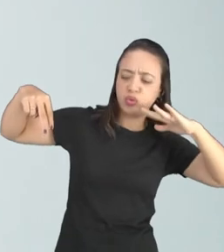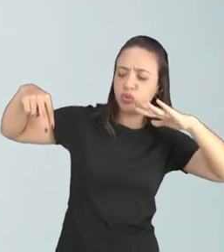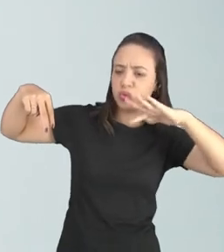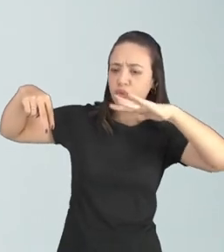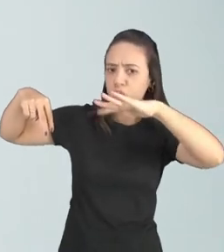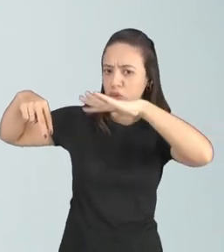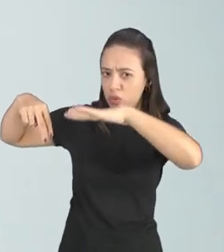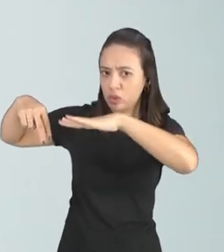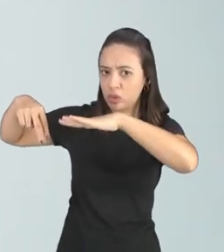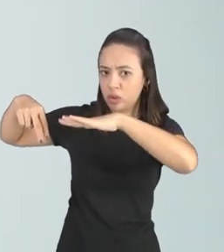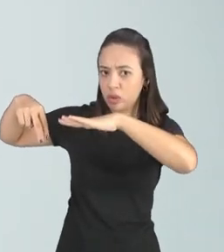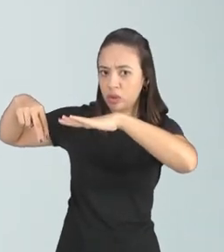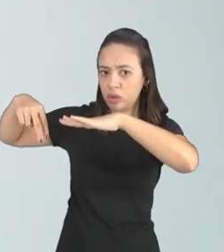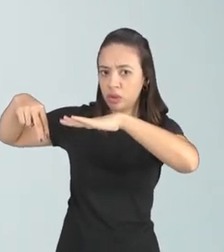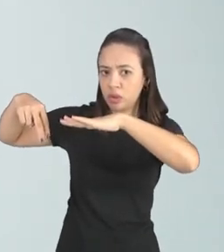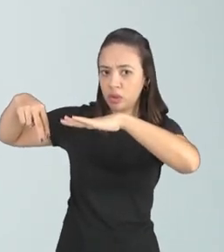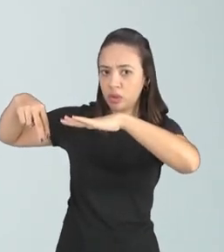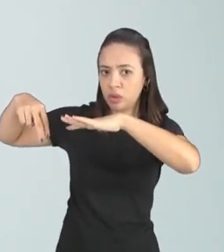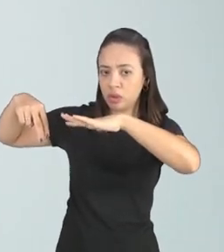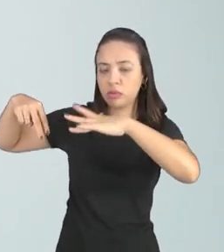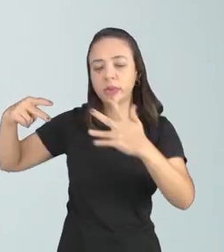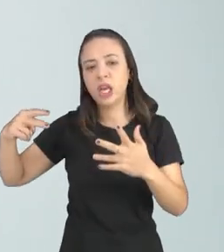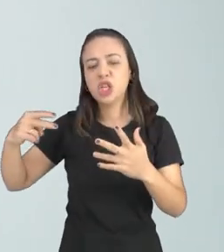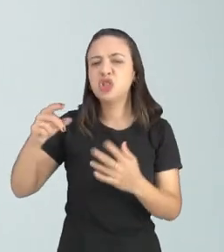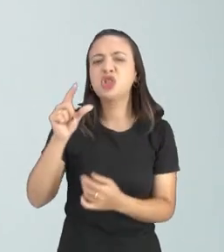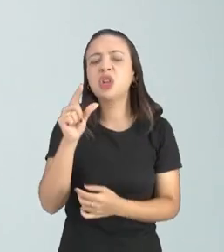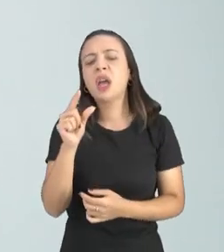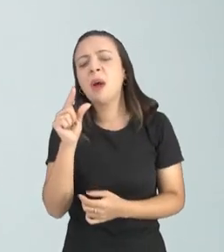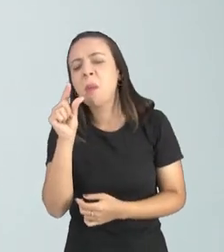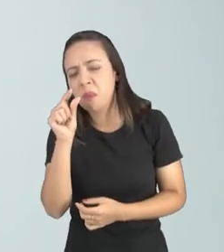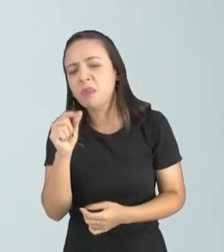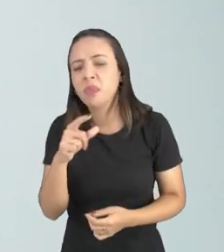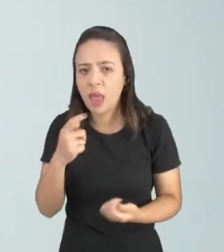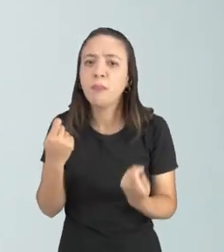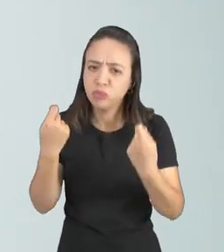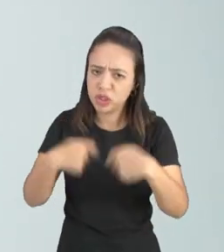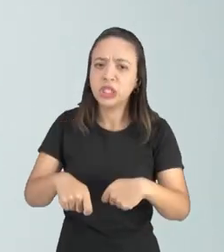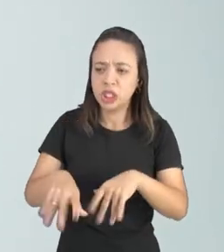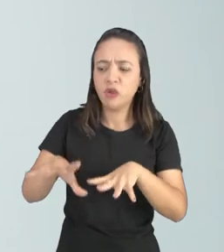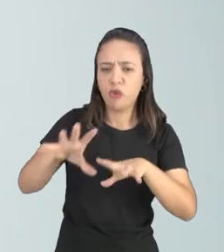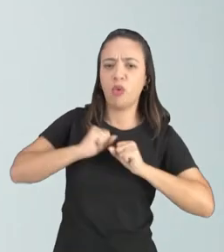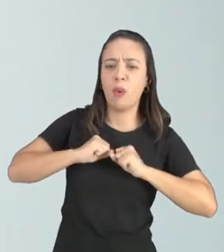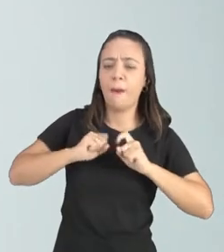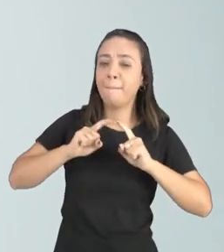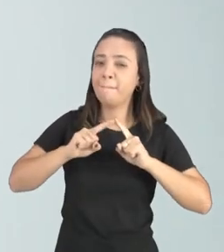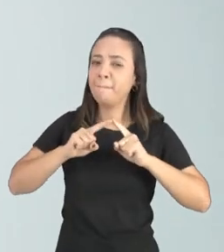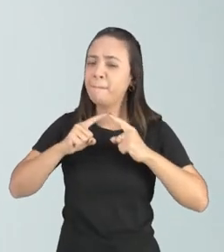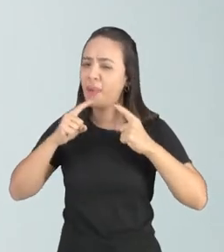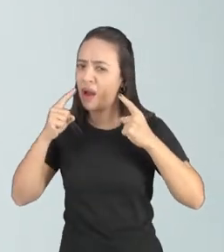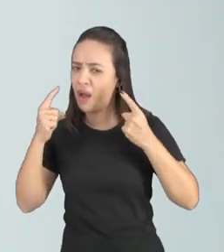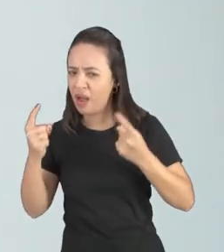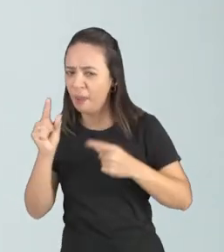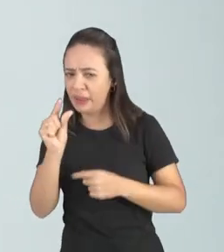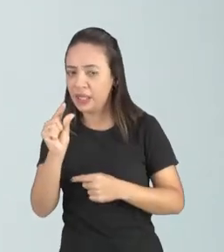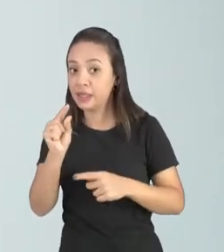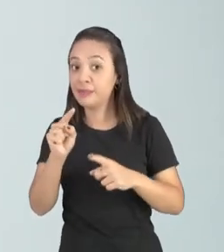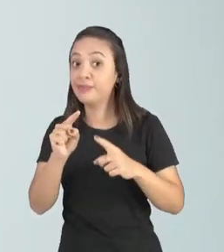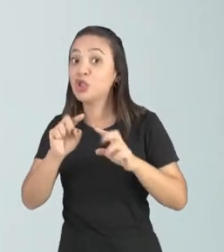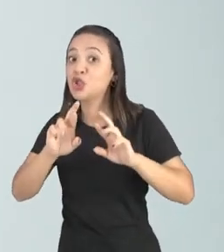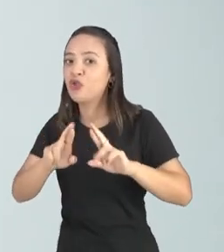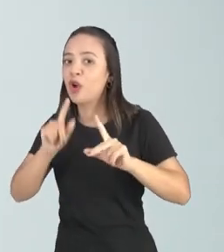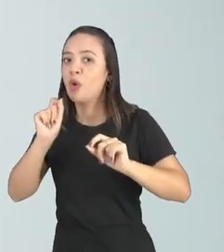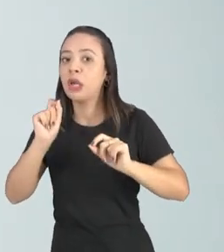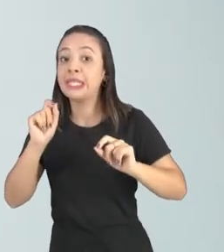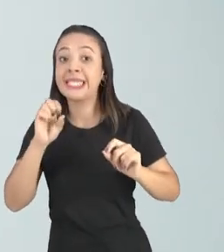ser contaminado com essa bactéria é muito pequeno tá diferente de um ambiente fechado onde ali não não há muita